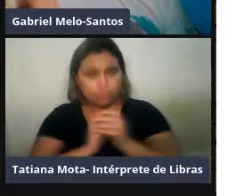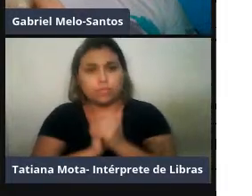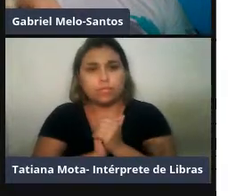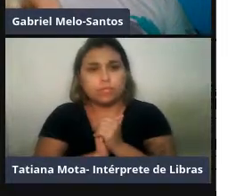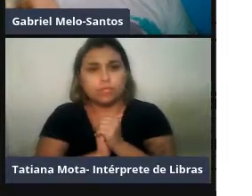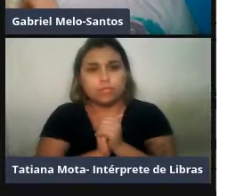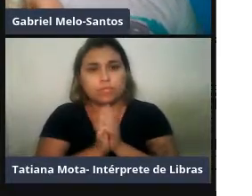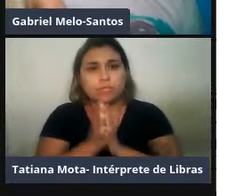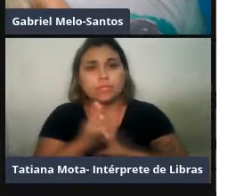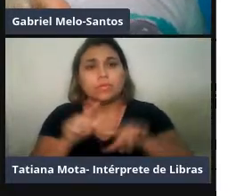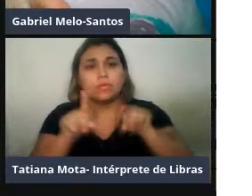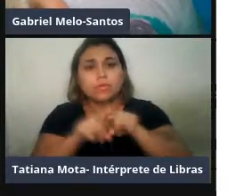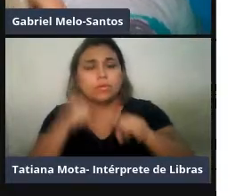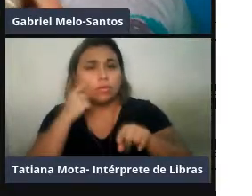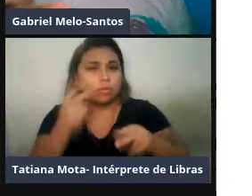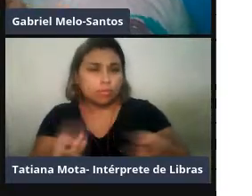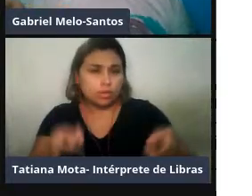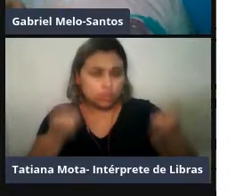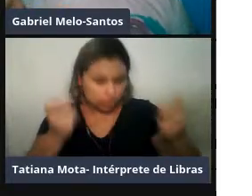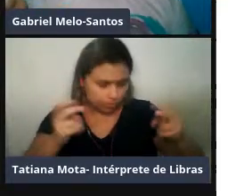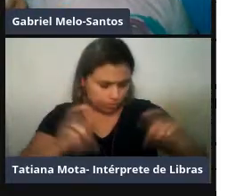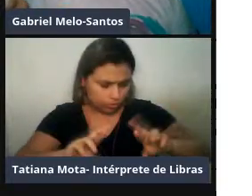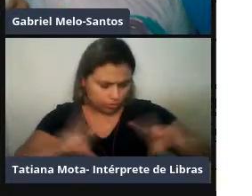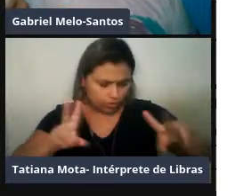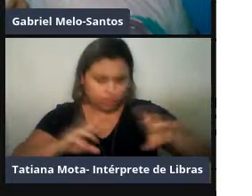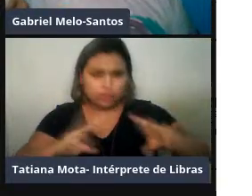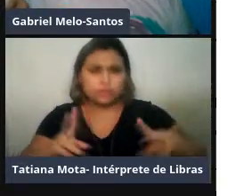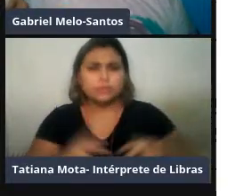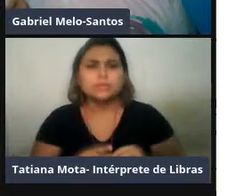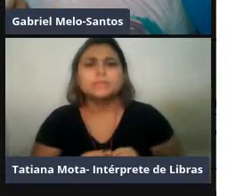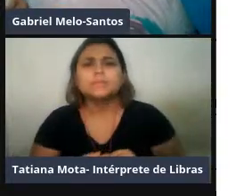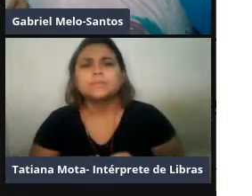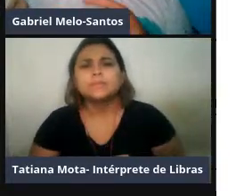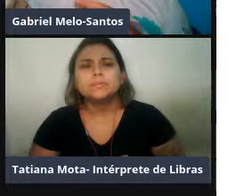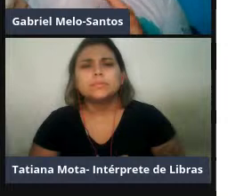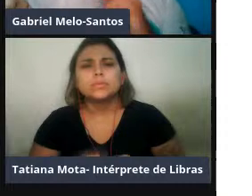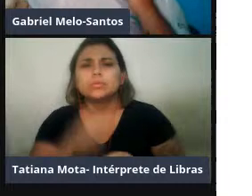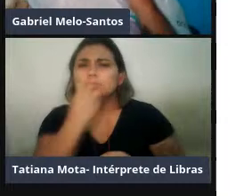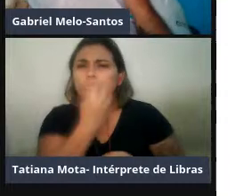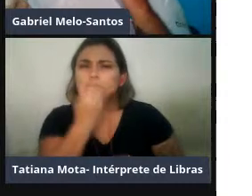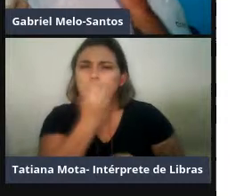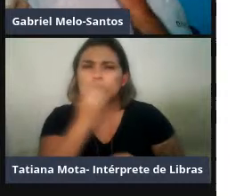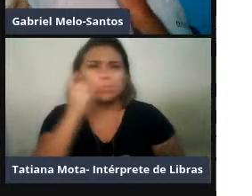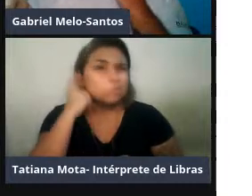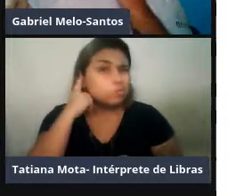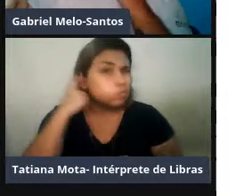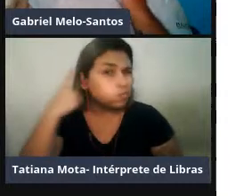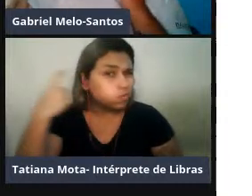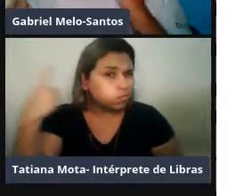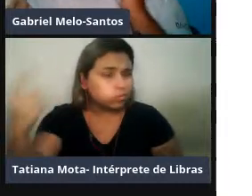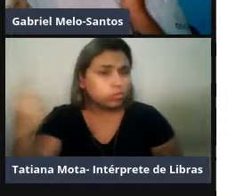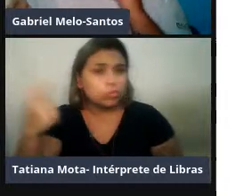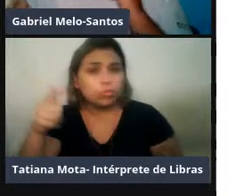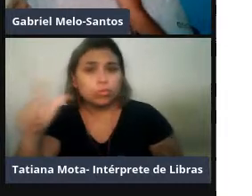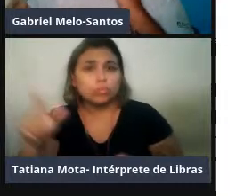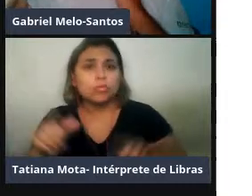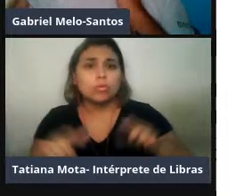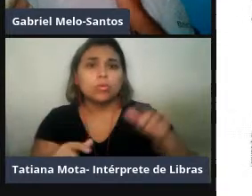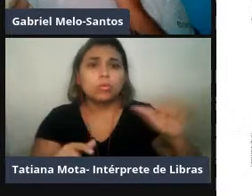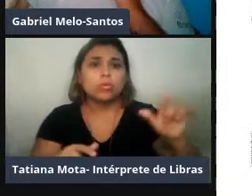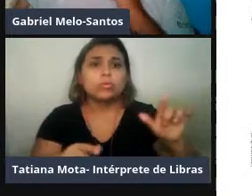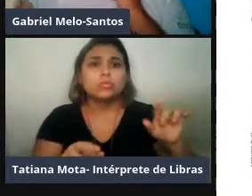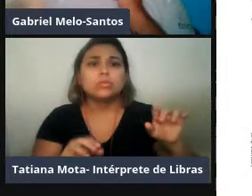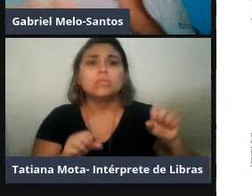e aí o outro tem os sons mais pulsados, e mais barulhentos, digamos assim, que eu não sei como seria esse termo em